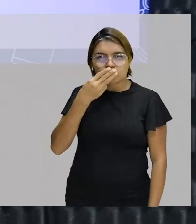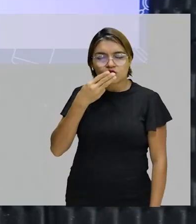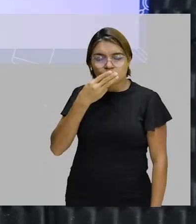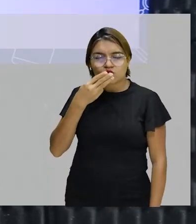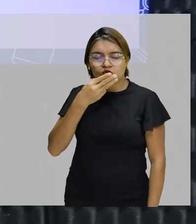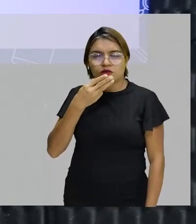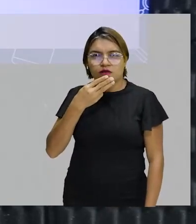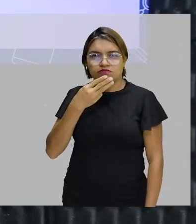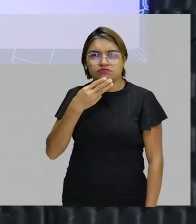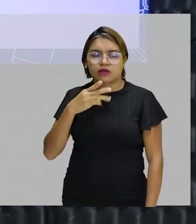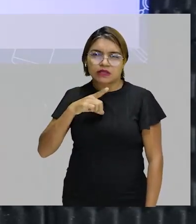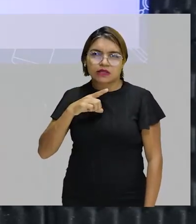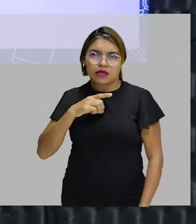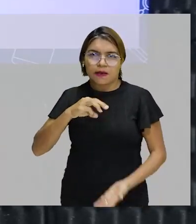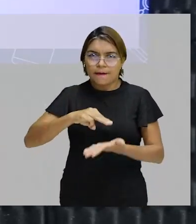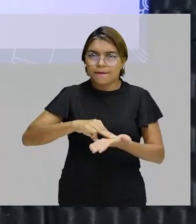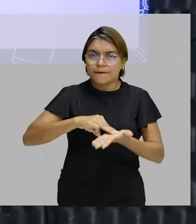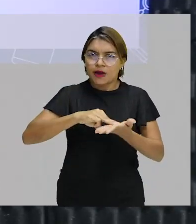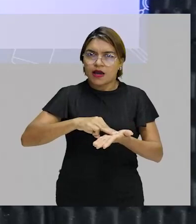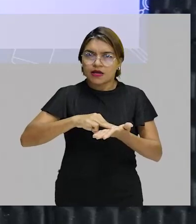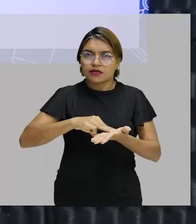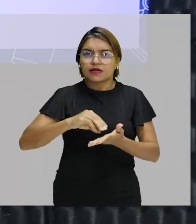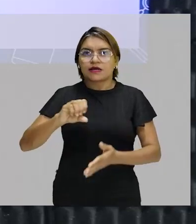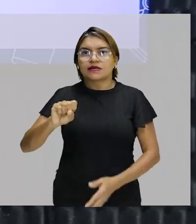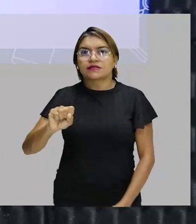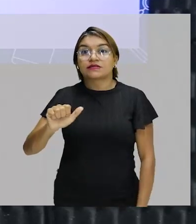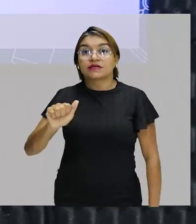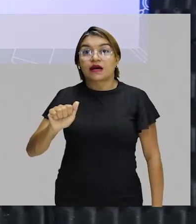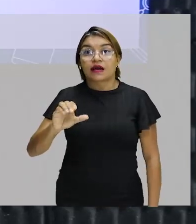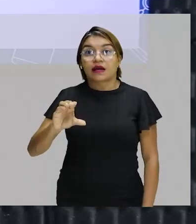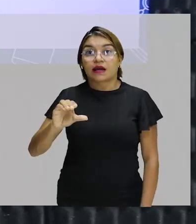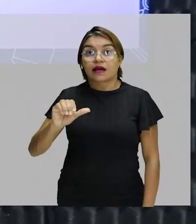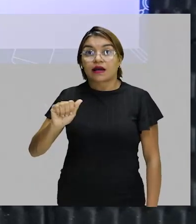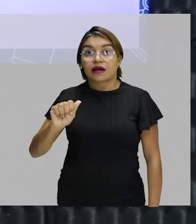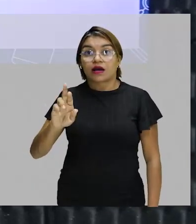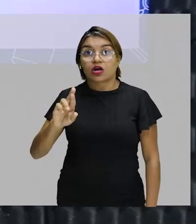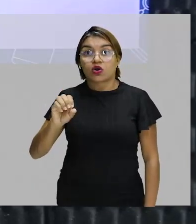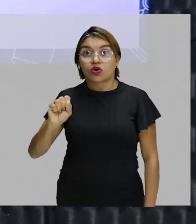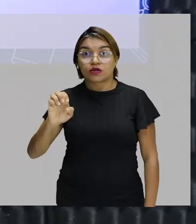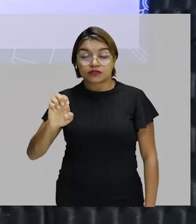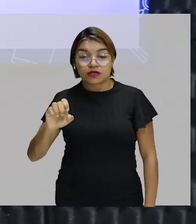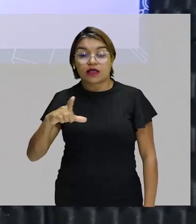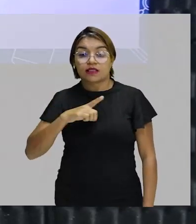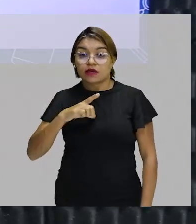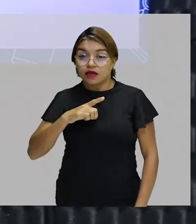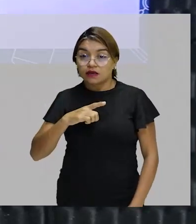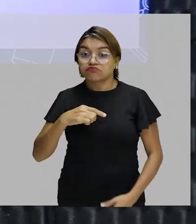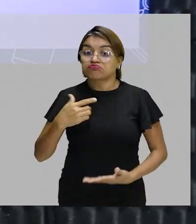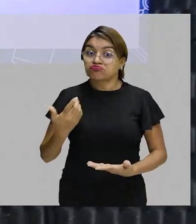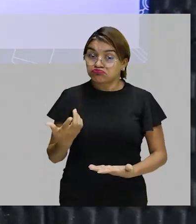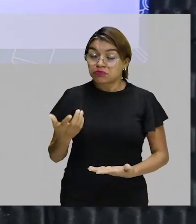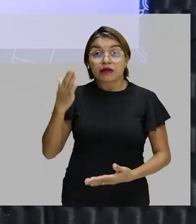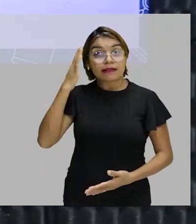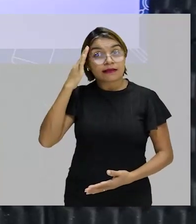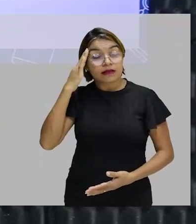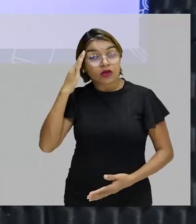Sabendo que a massa molar da sacarose é de 180, então, a gente consegue determinar,